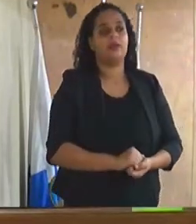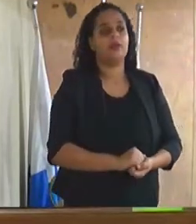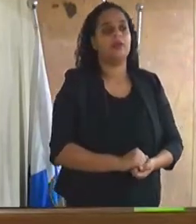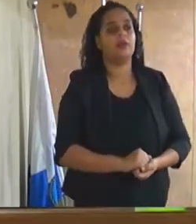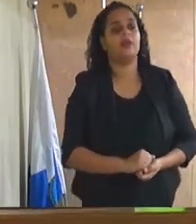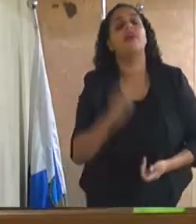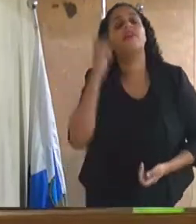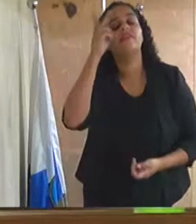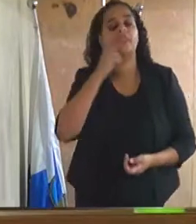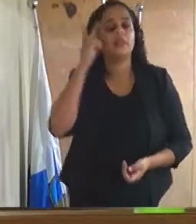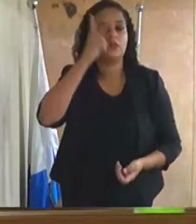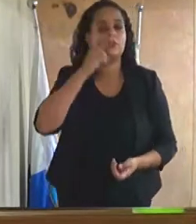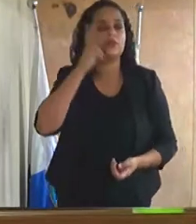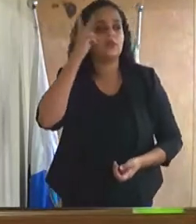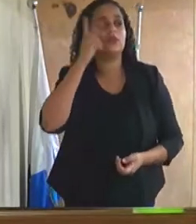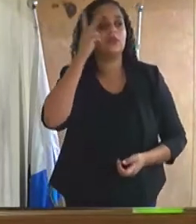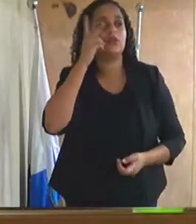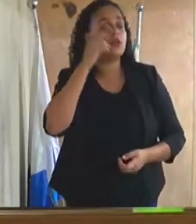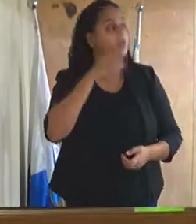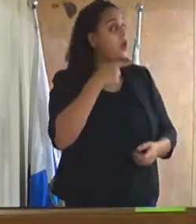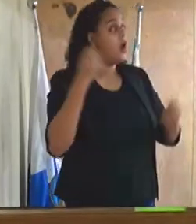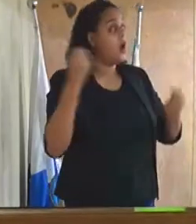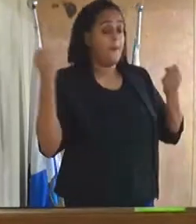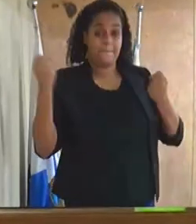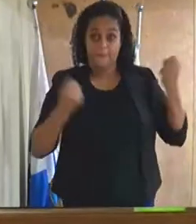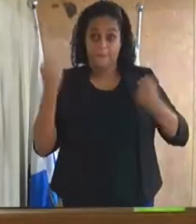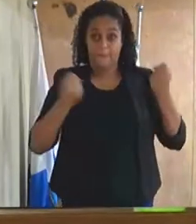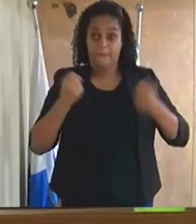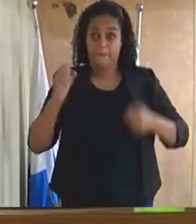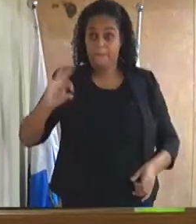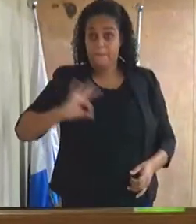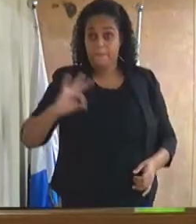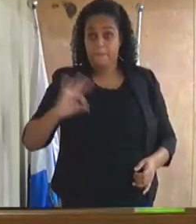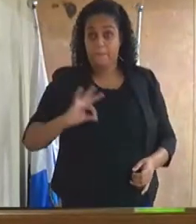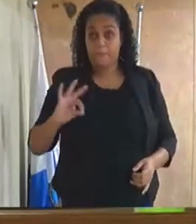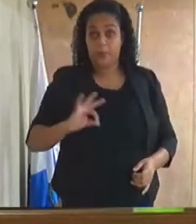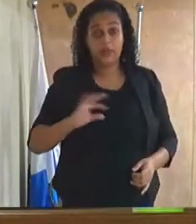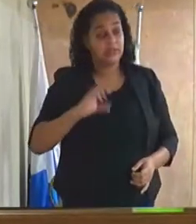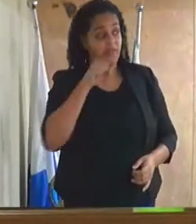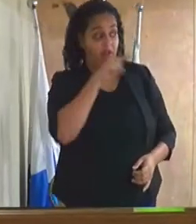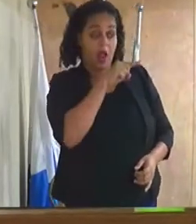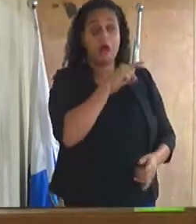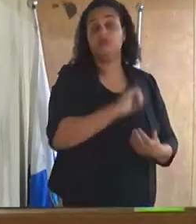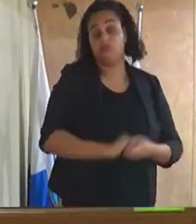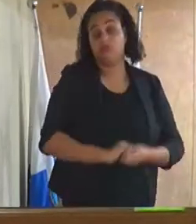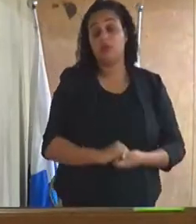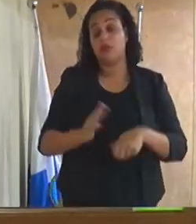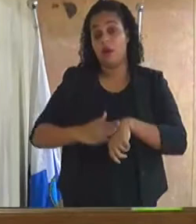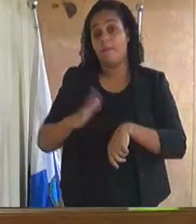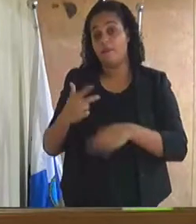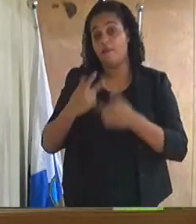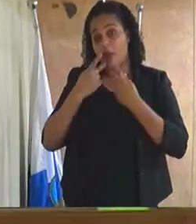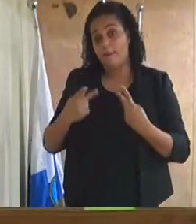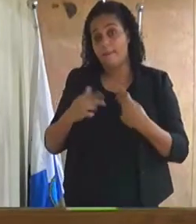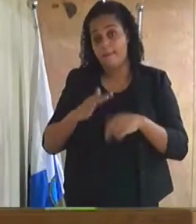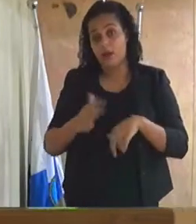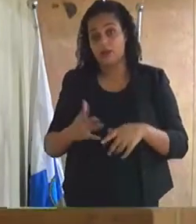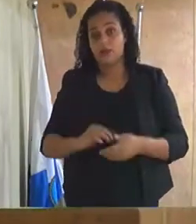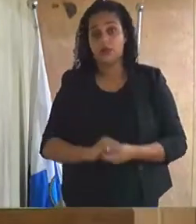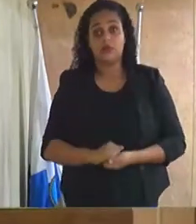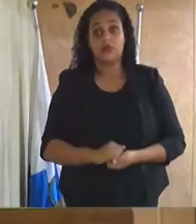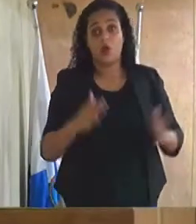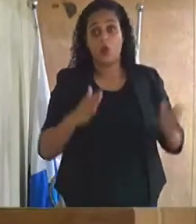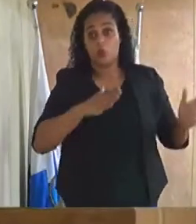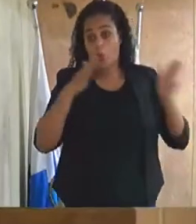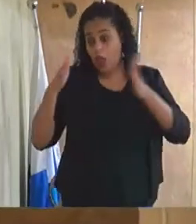vereador, a viatura fica lá do lado. E não é só naquela ali não, eu queria dizer mais uma. Do lado